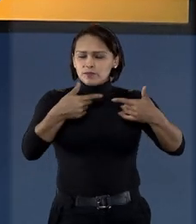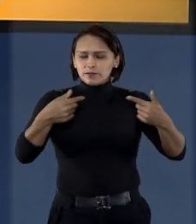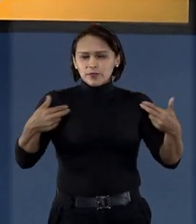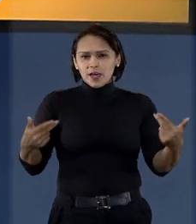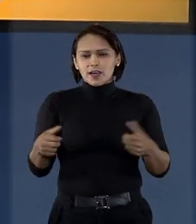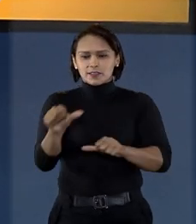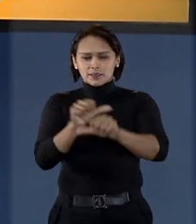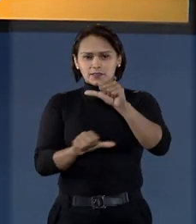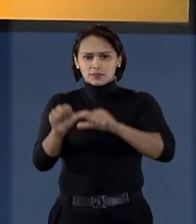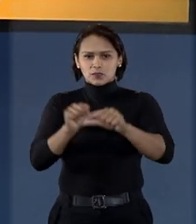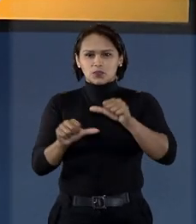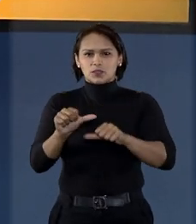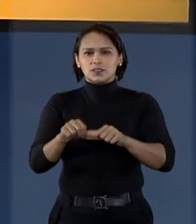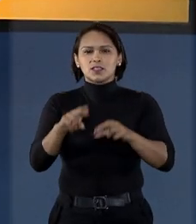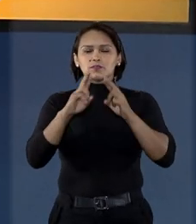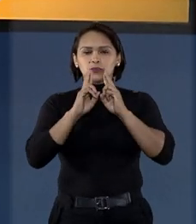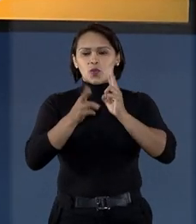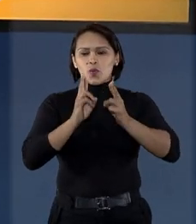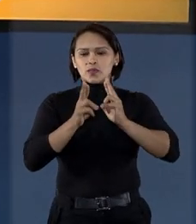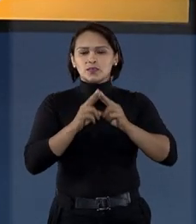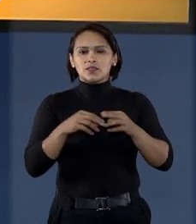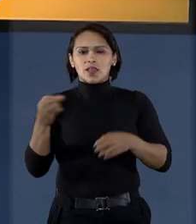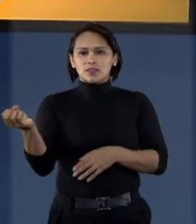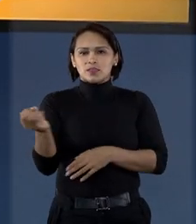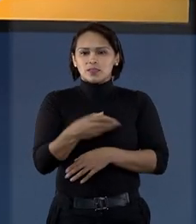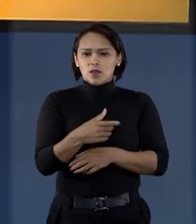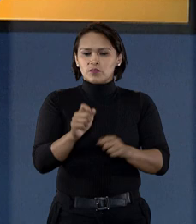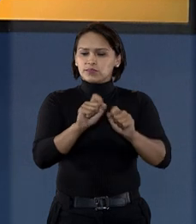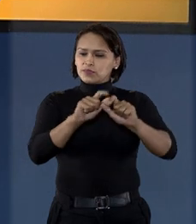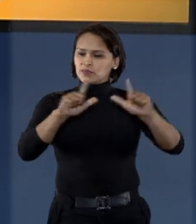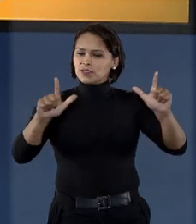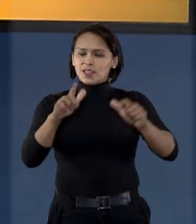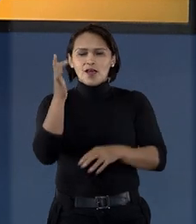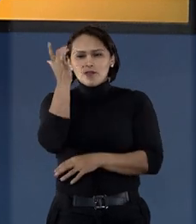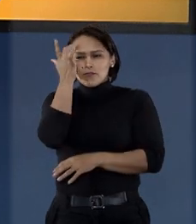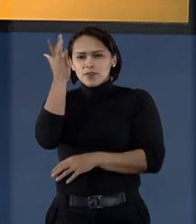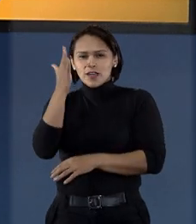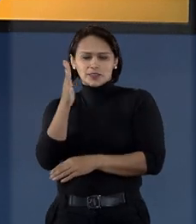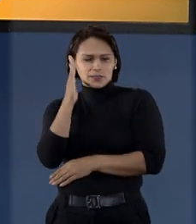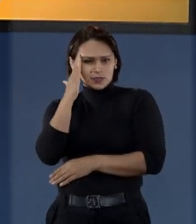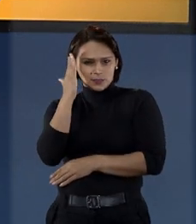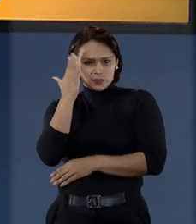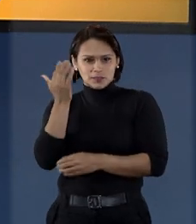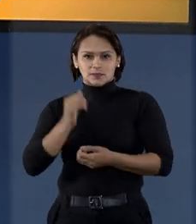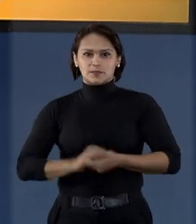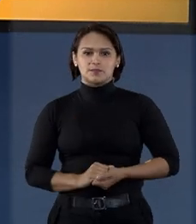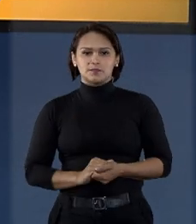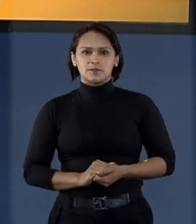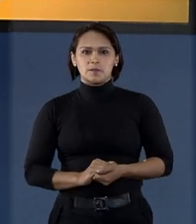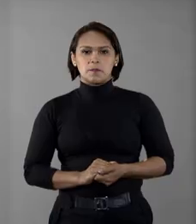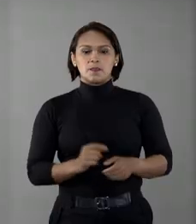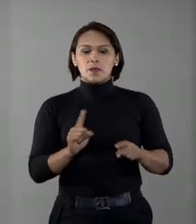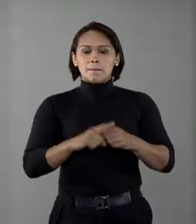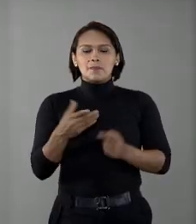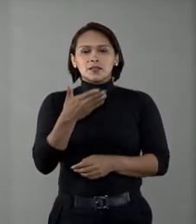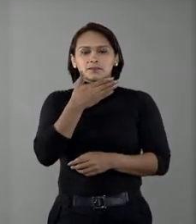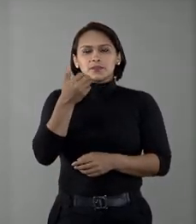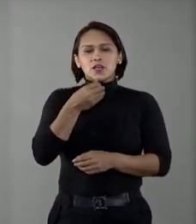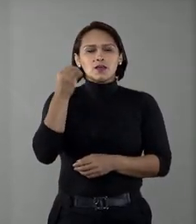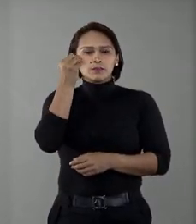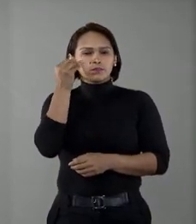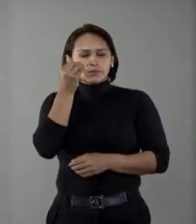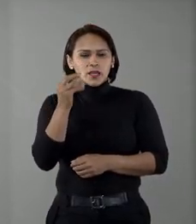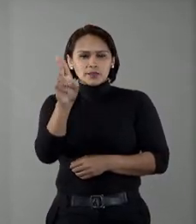Foram implementadas alterações que resultaram em um novo visual e na simplificação da pesquisa. Para